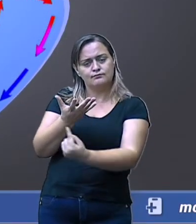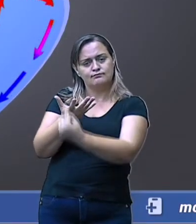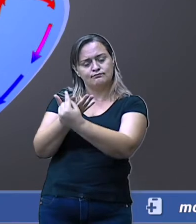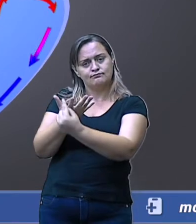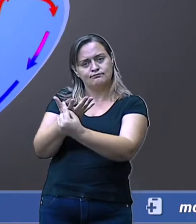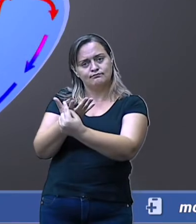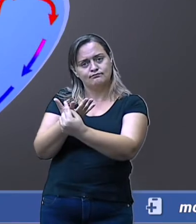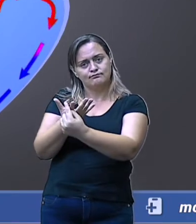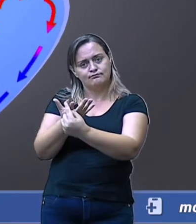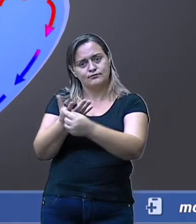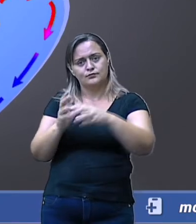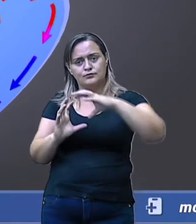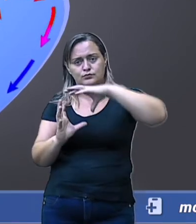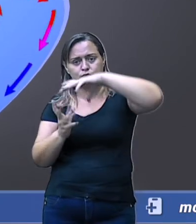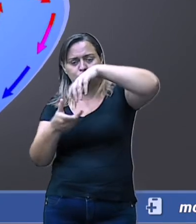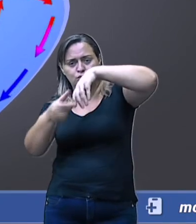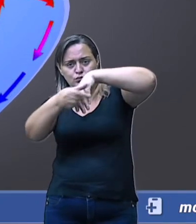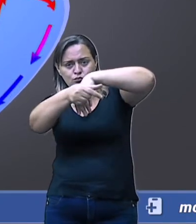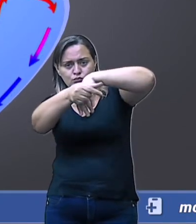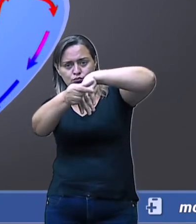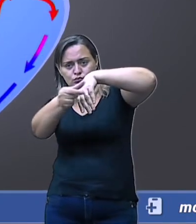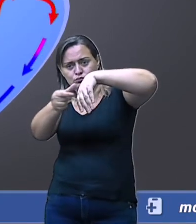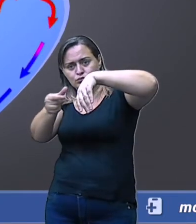Equador. E